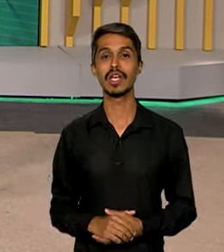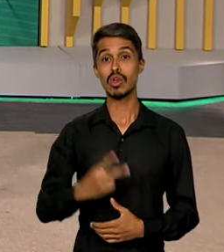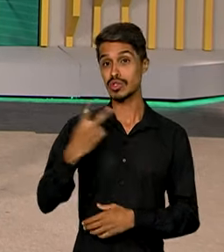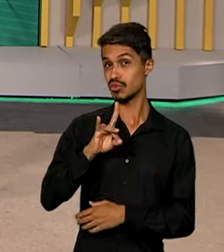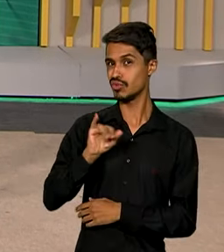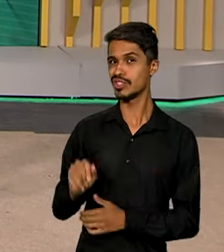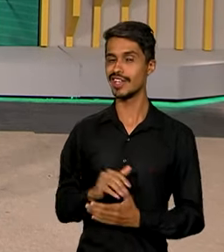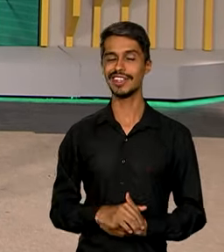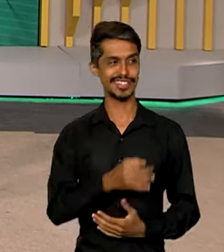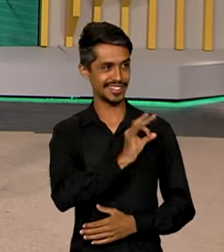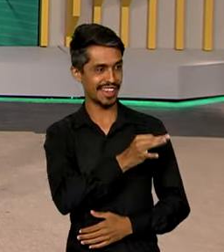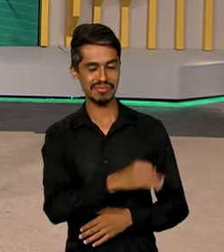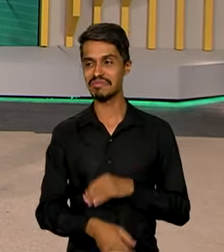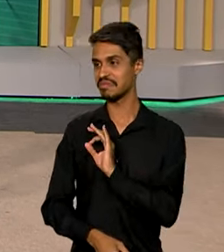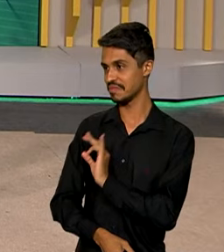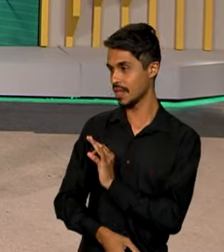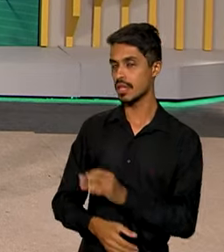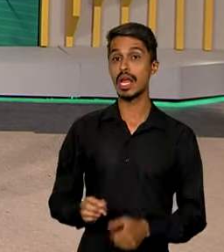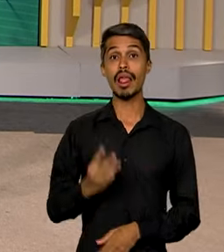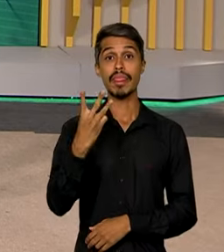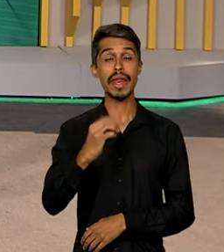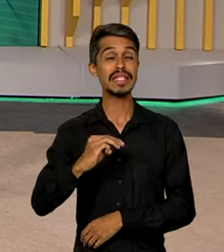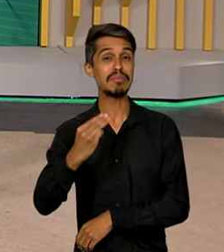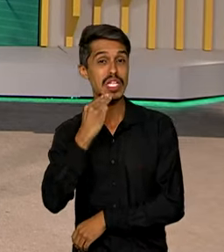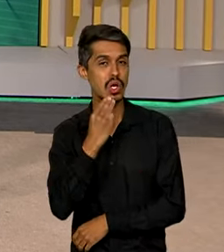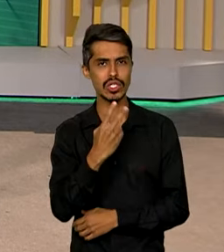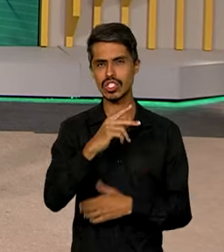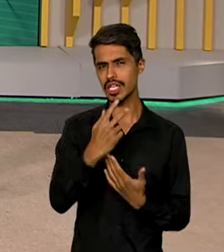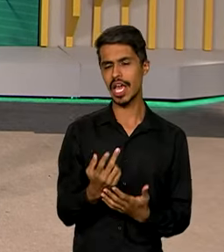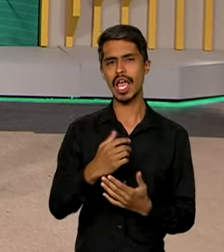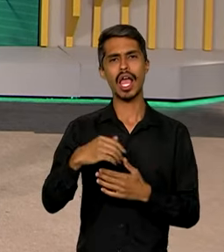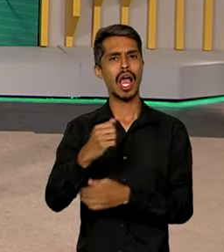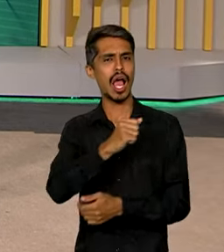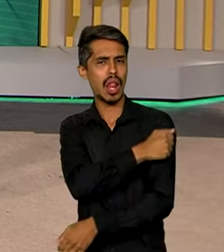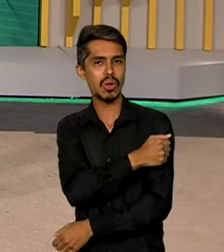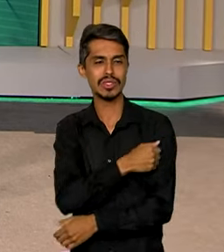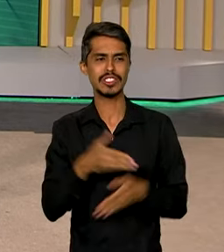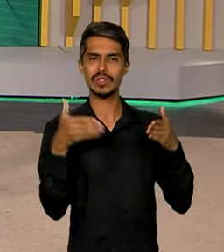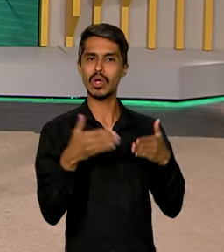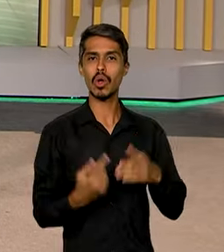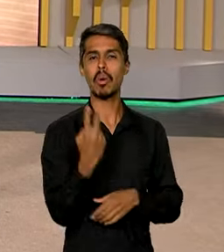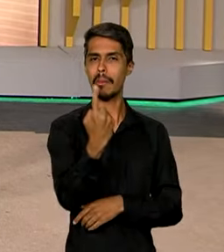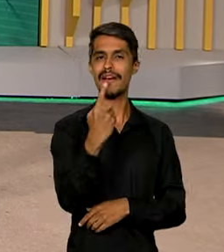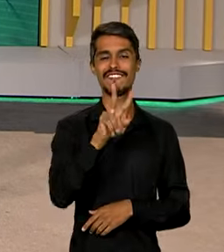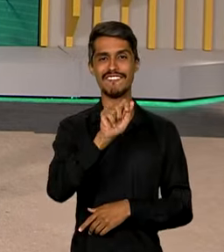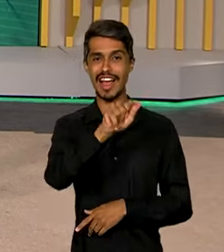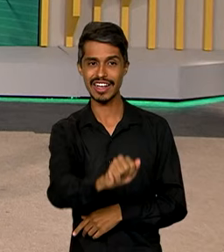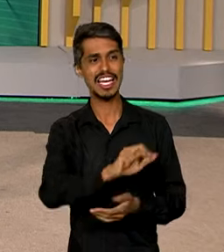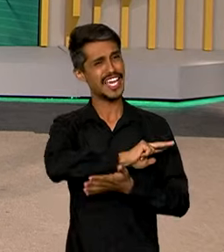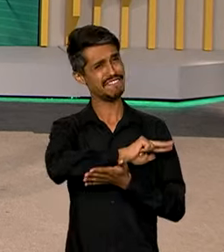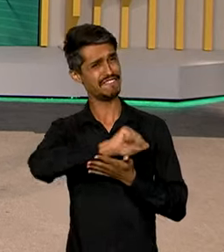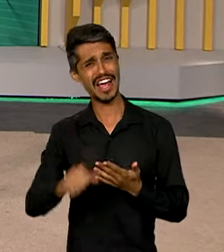dia do Enem, Roberto. É isso mesmo. São mais de 3 milhões de alunos que continuam concorrendo a uma vaga em uma das diversas